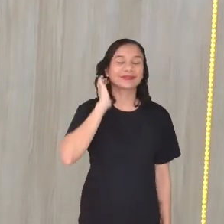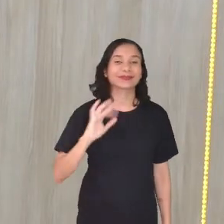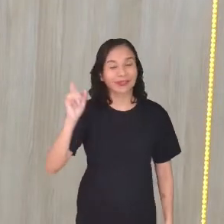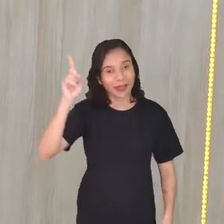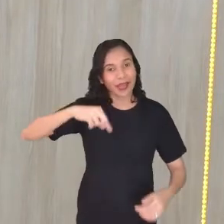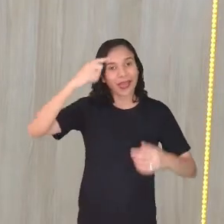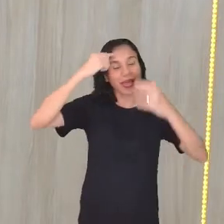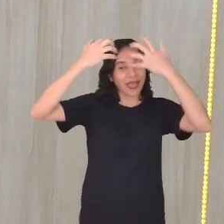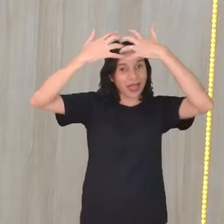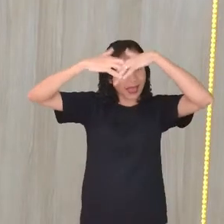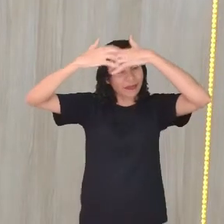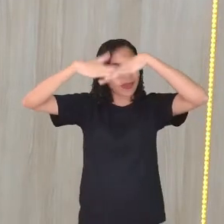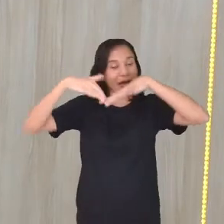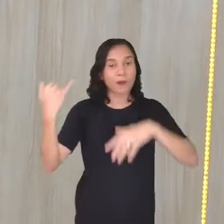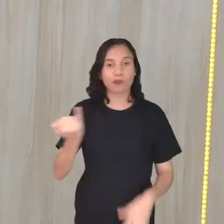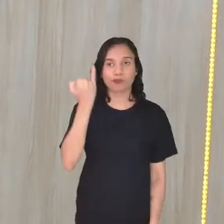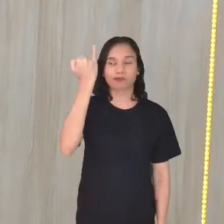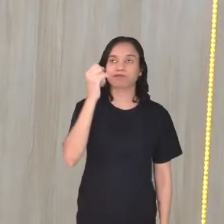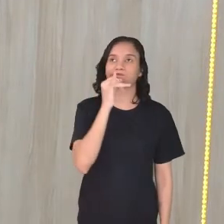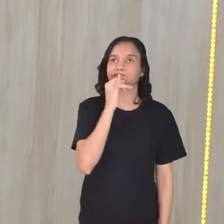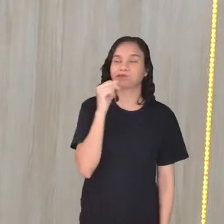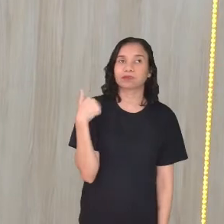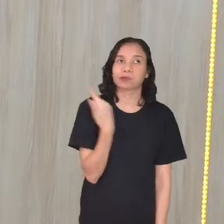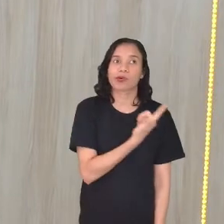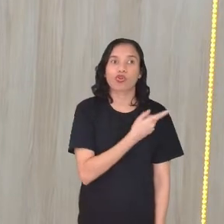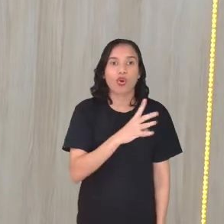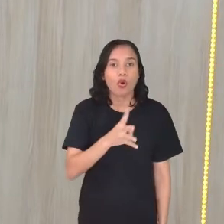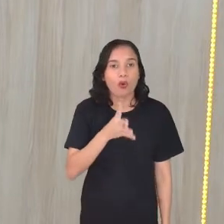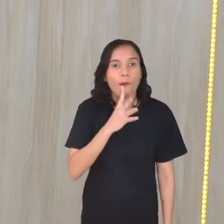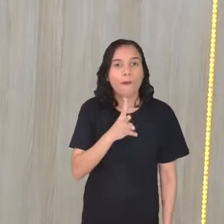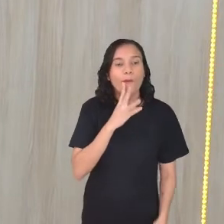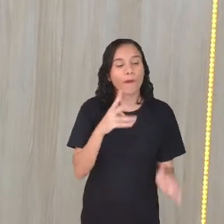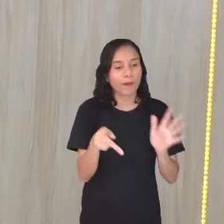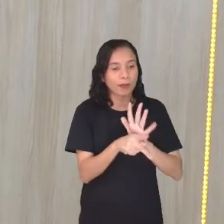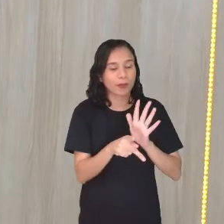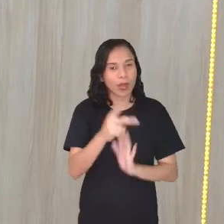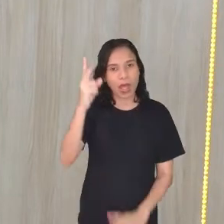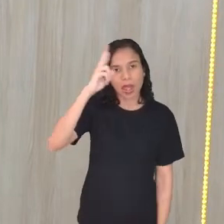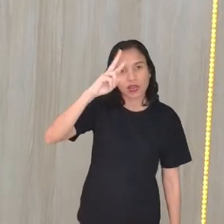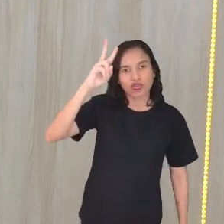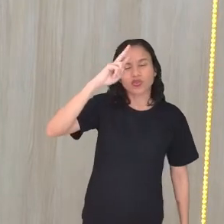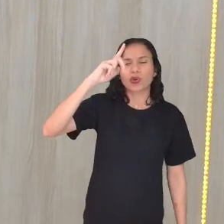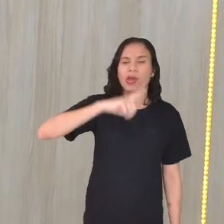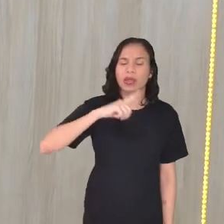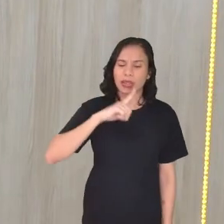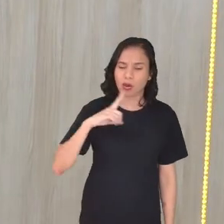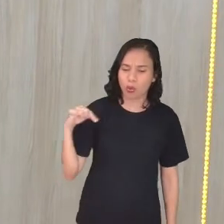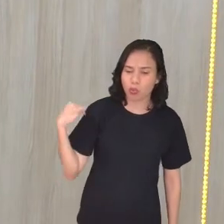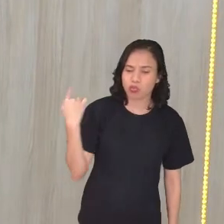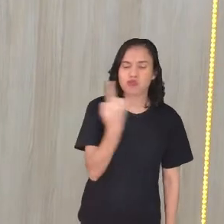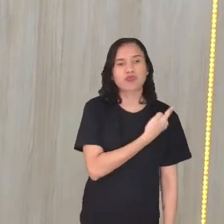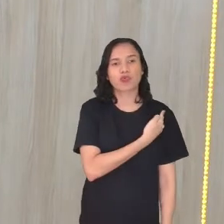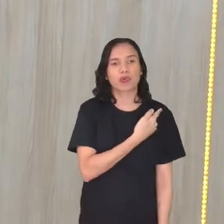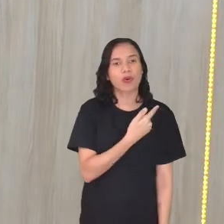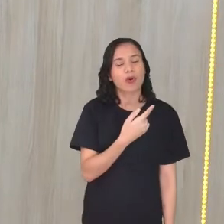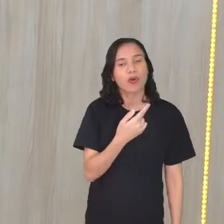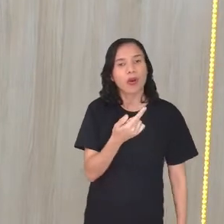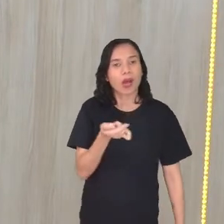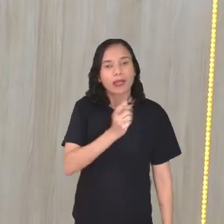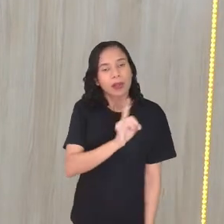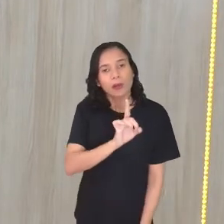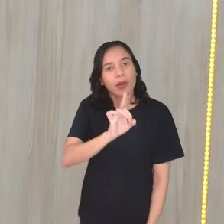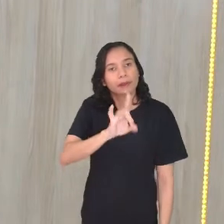importante, né? Porque quando a gente conhece a história, né? A nossa história, a história não só